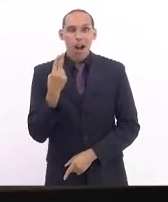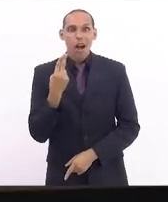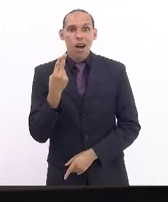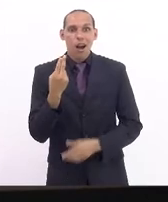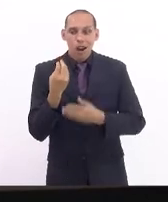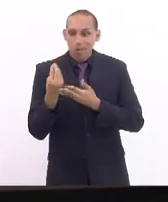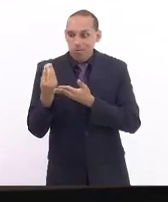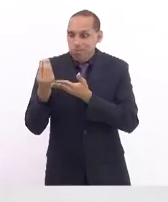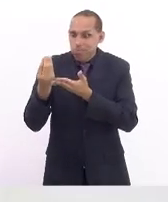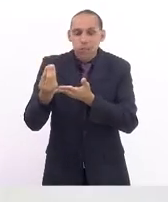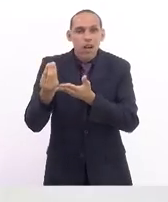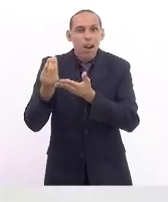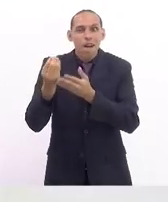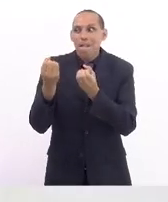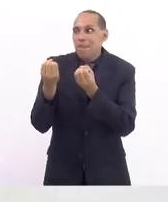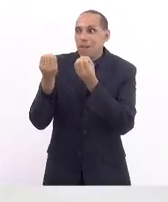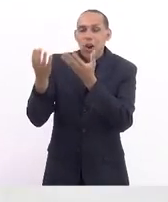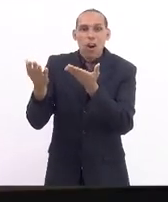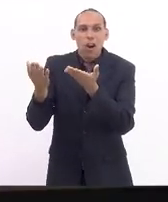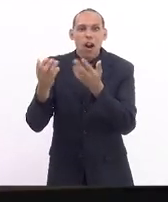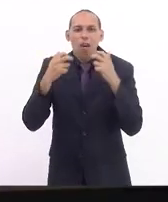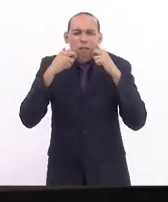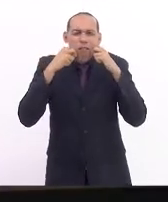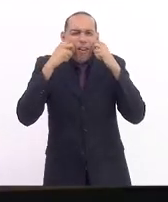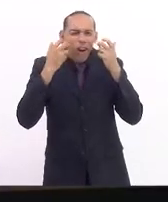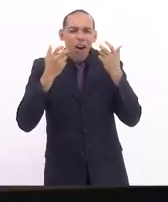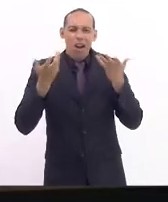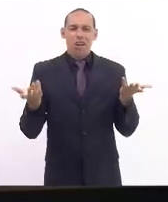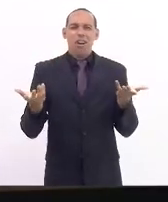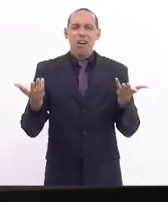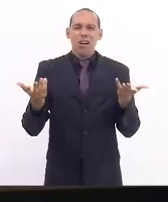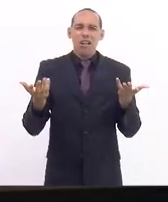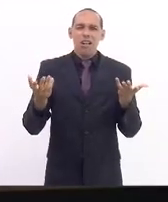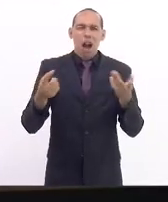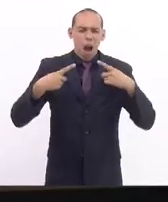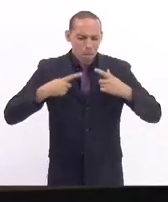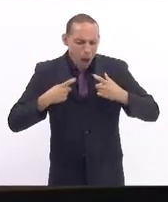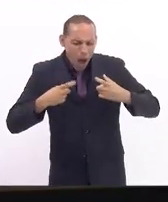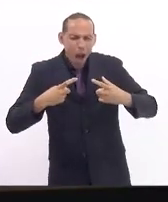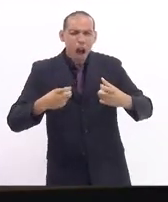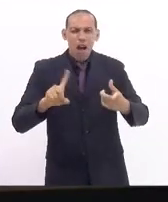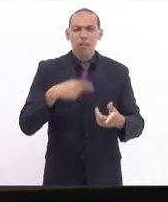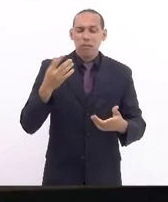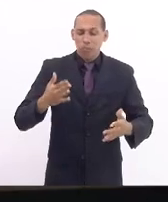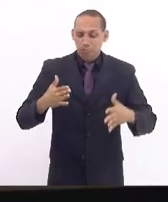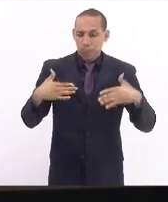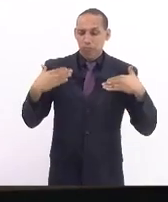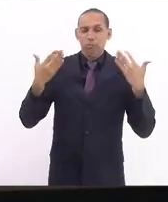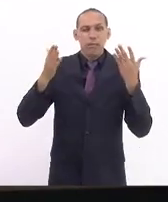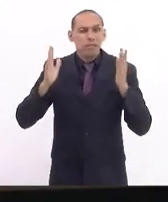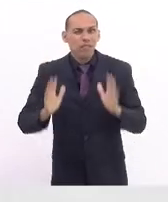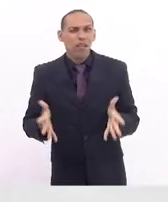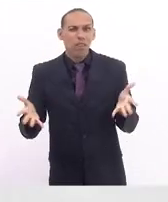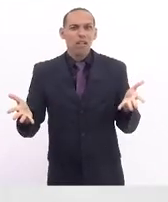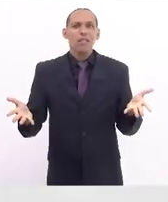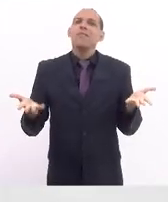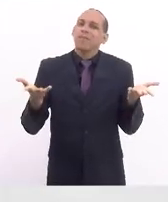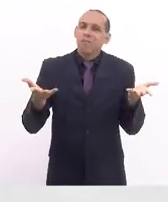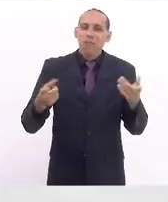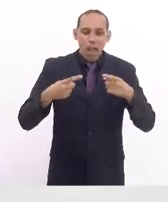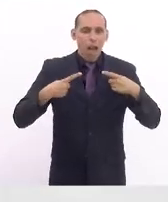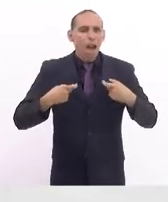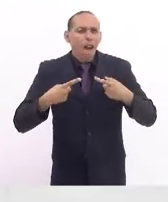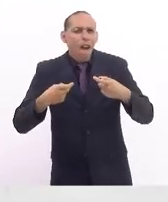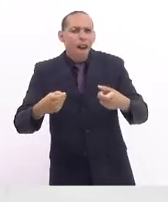internacionalmente, levando o Brasil à vergonha. no meio de uma guerra que já nos indigna por si só. Uma guerra indigna,